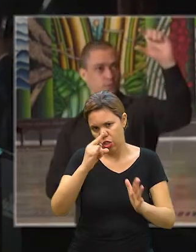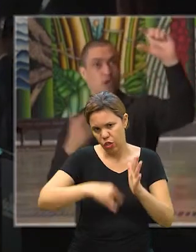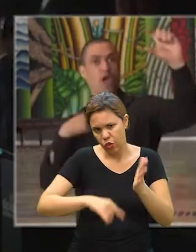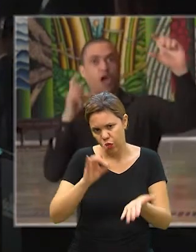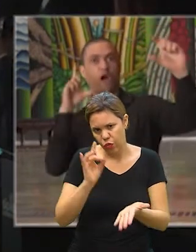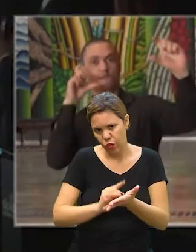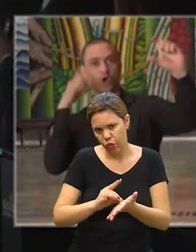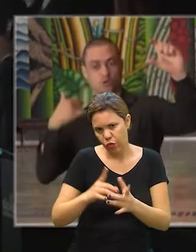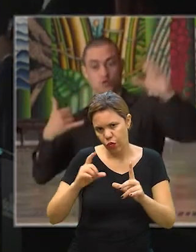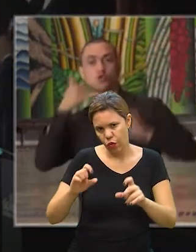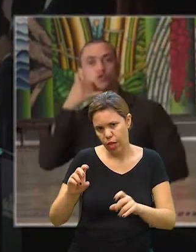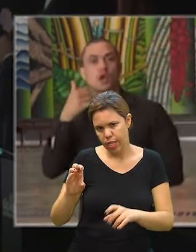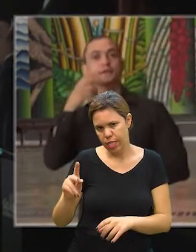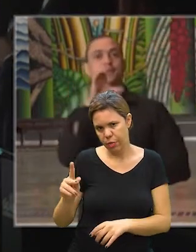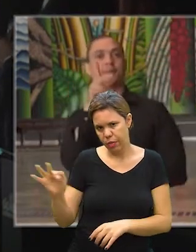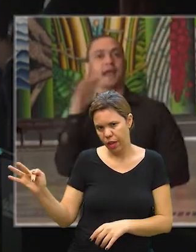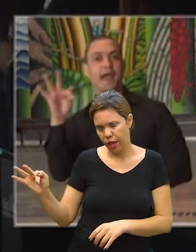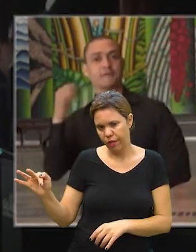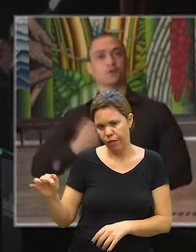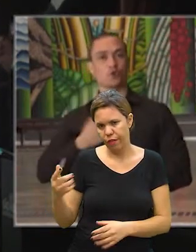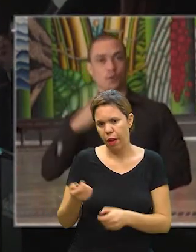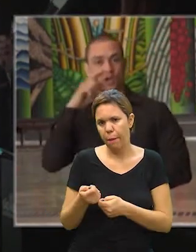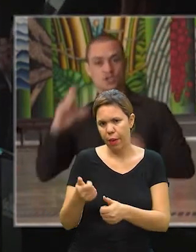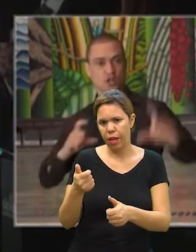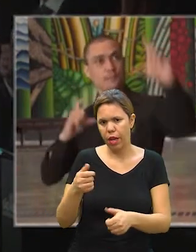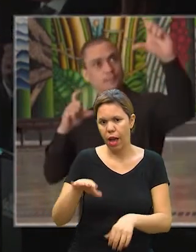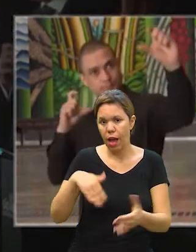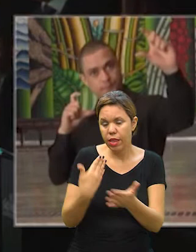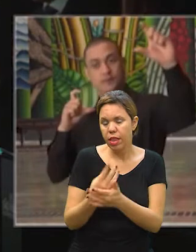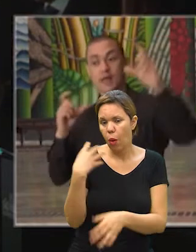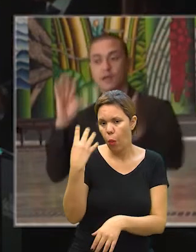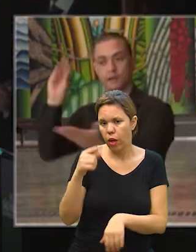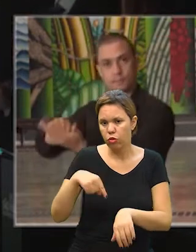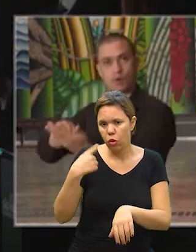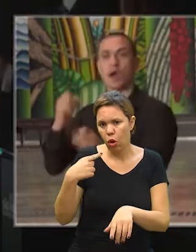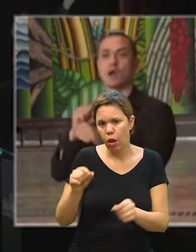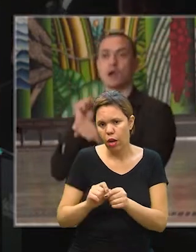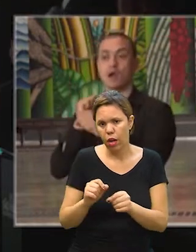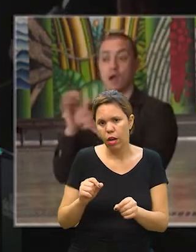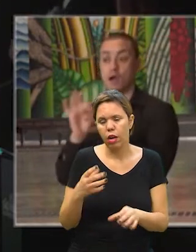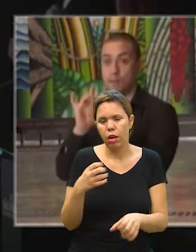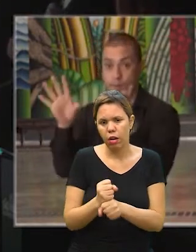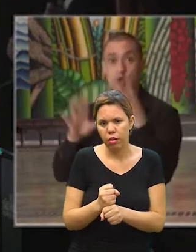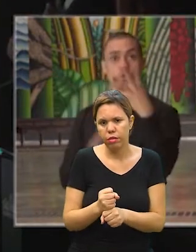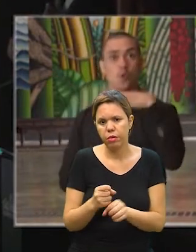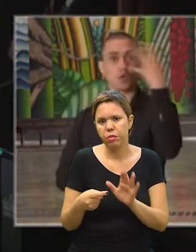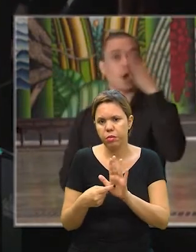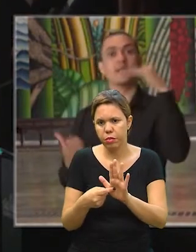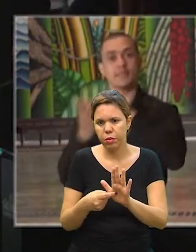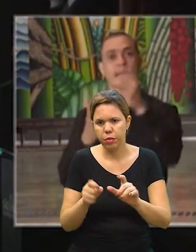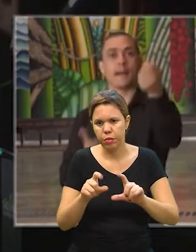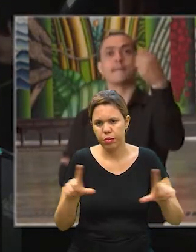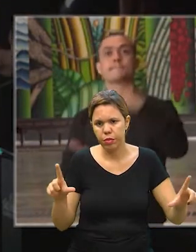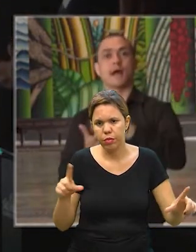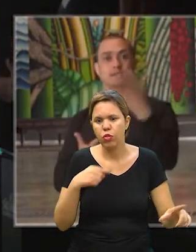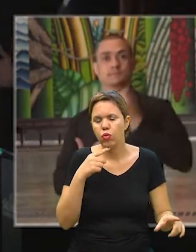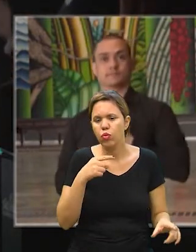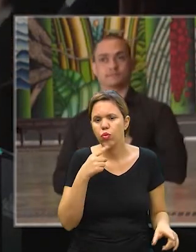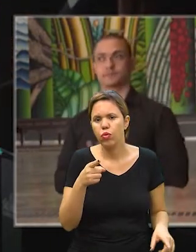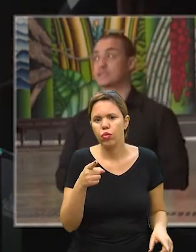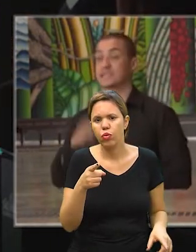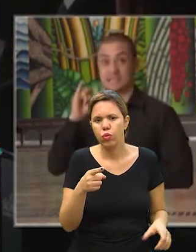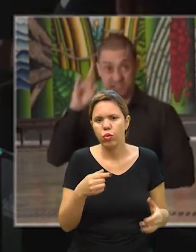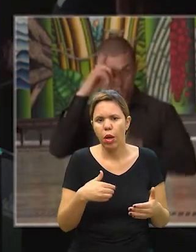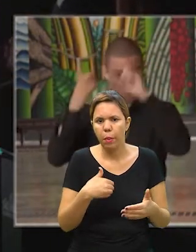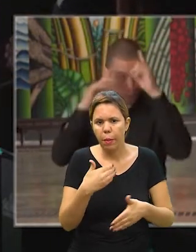documento, uma foto do CPF e o benefício é acreditado em até 4 horas na própria conta do PicPay. Pode passar, por favor? Dúvidas,